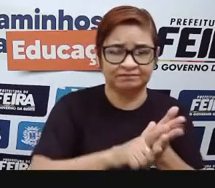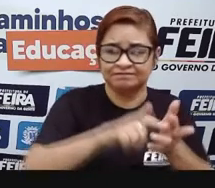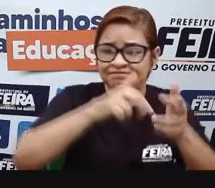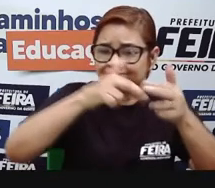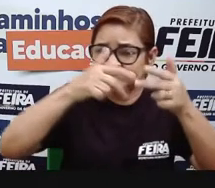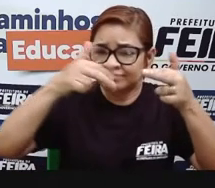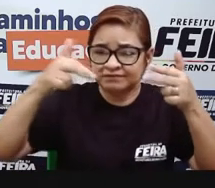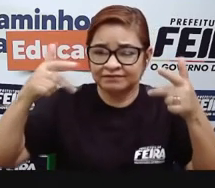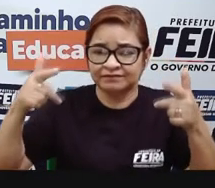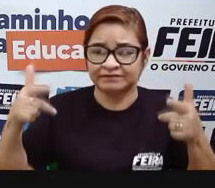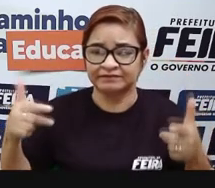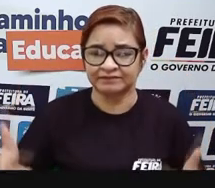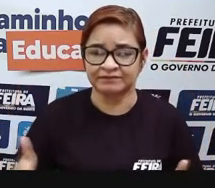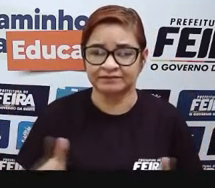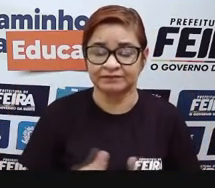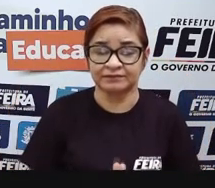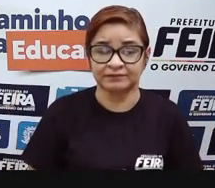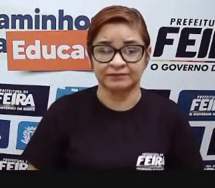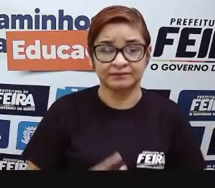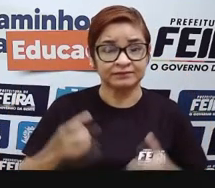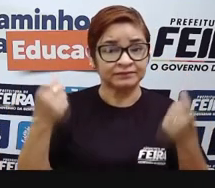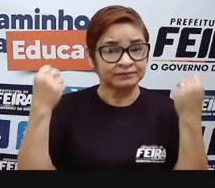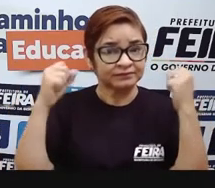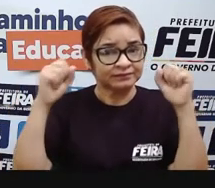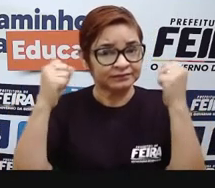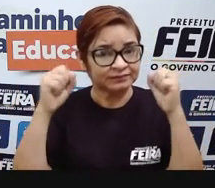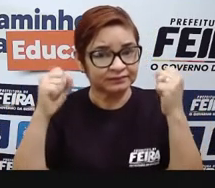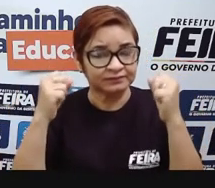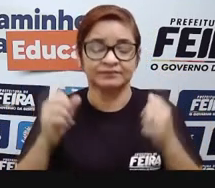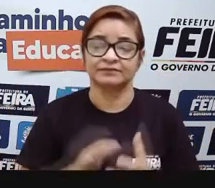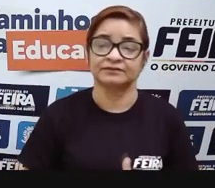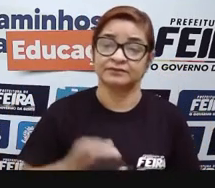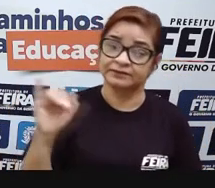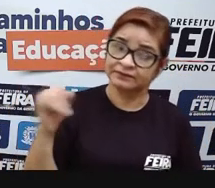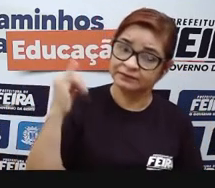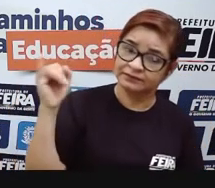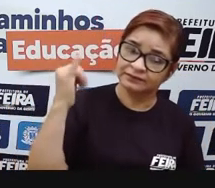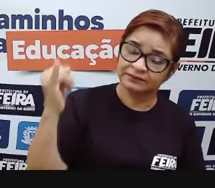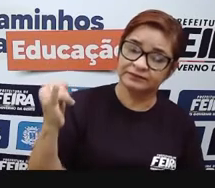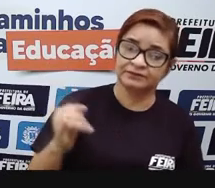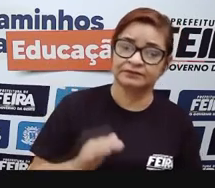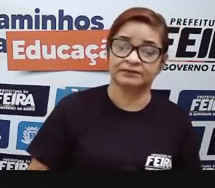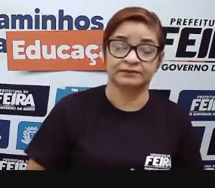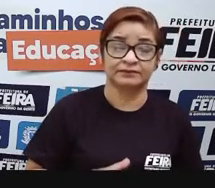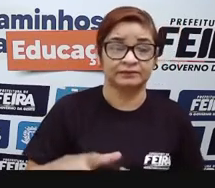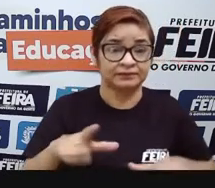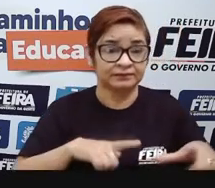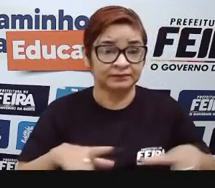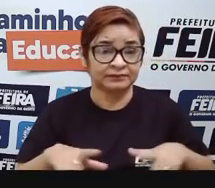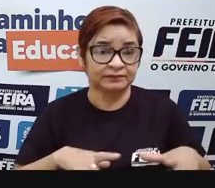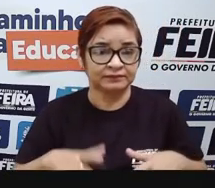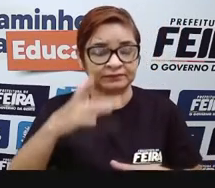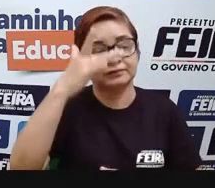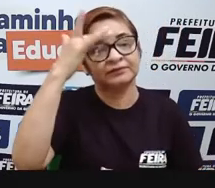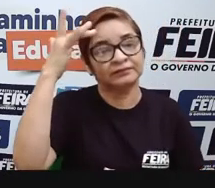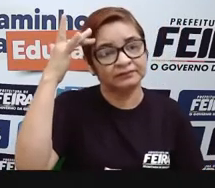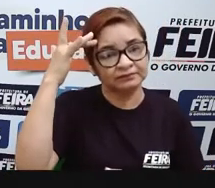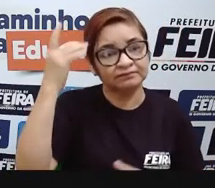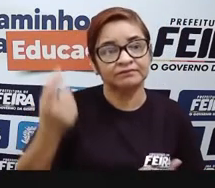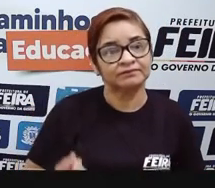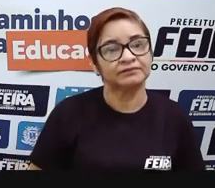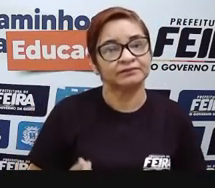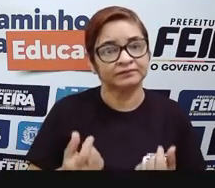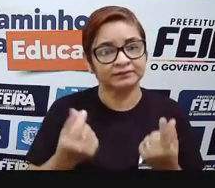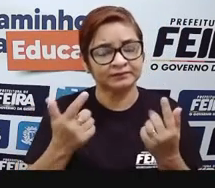É uma infinidade de produtos que movimentam essa economia, gera emprego, gera renda para as ferências. Entre